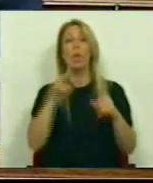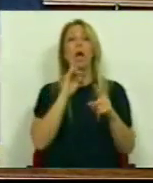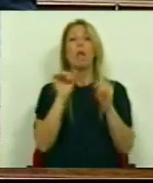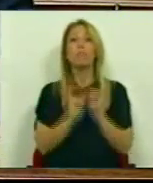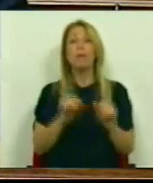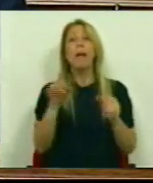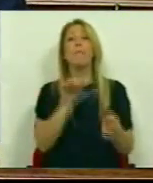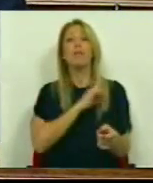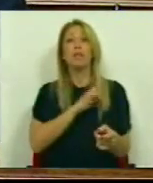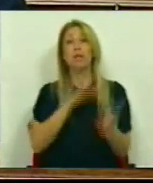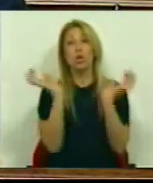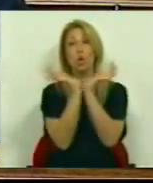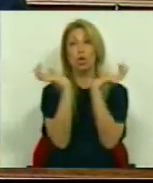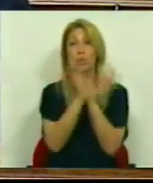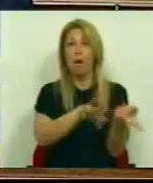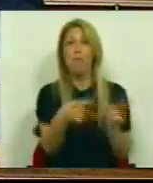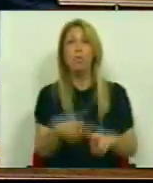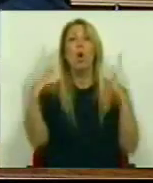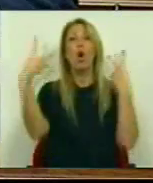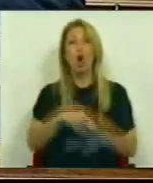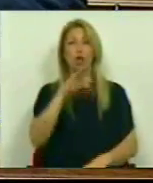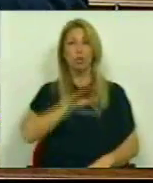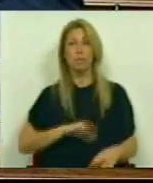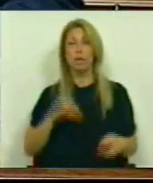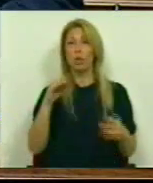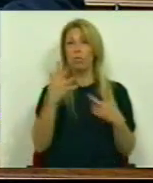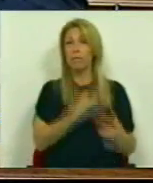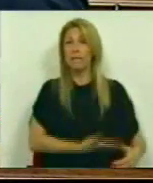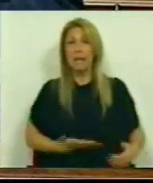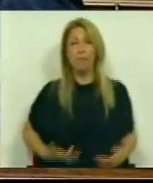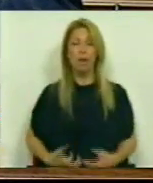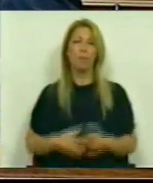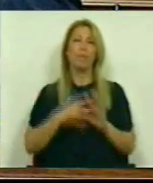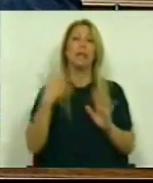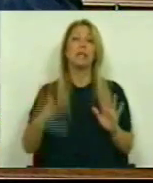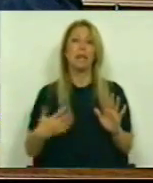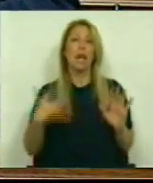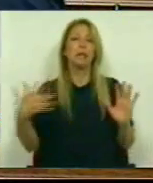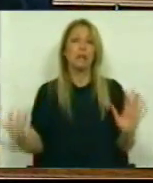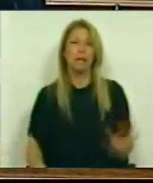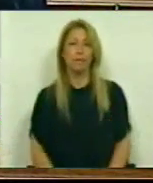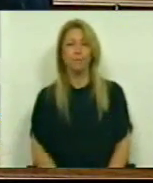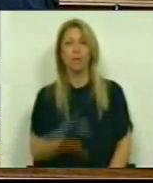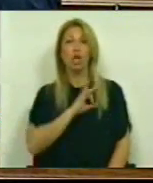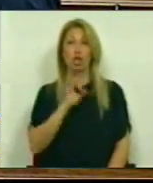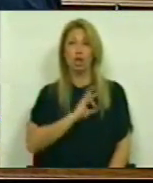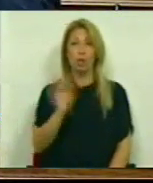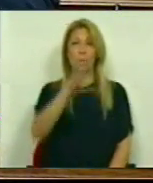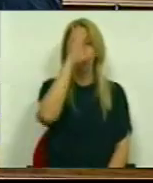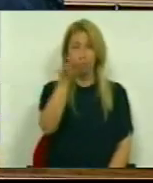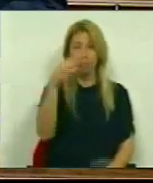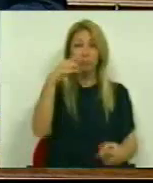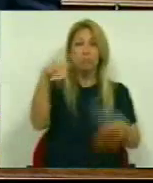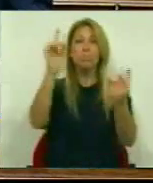Do corte no subsídio do desemprego Etc. Sr. Primeiro-Ministro Isto revela